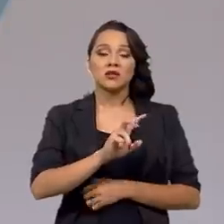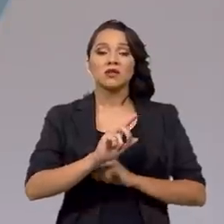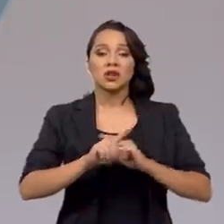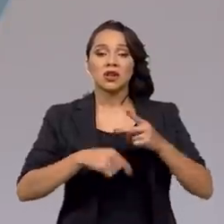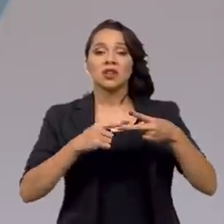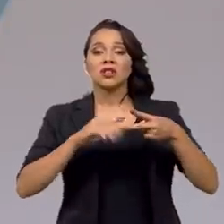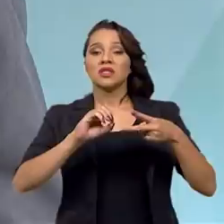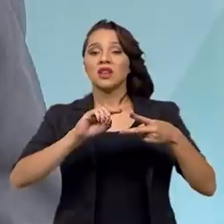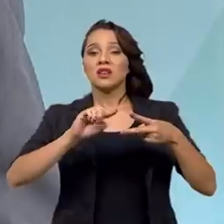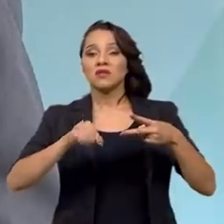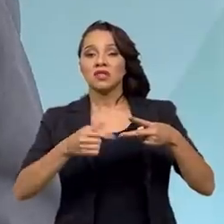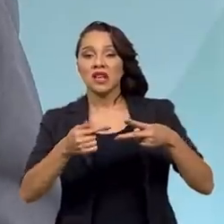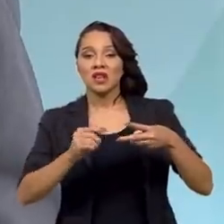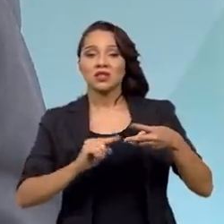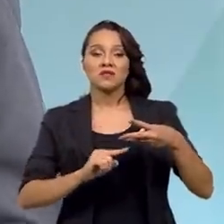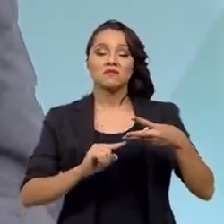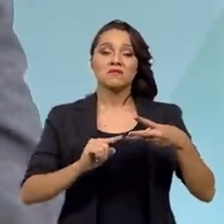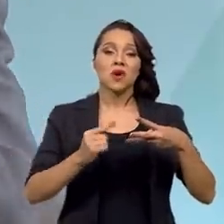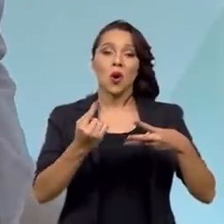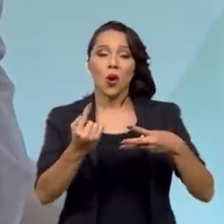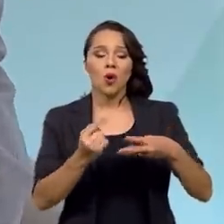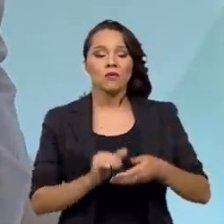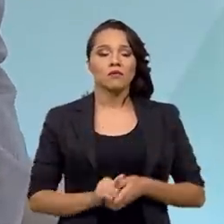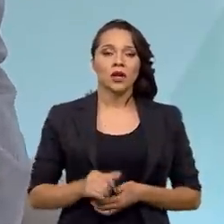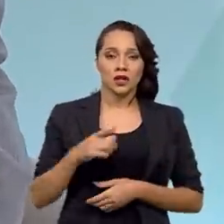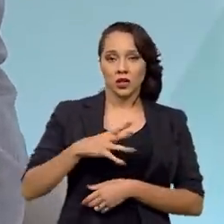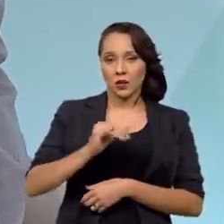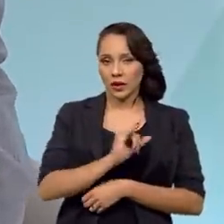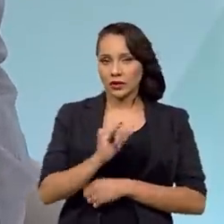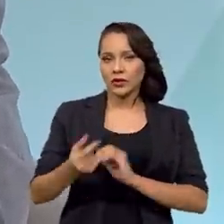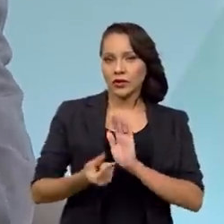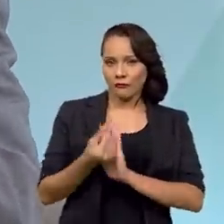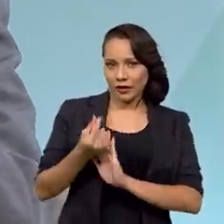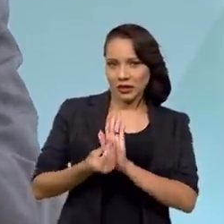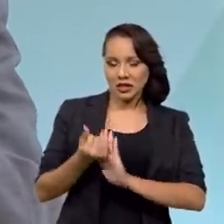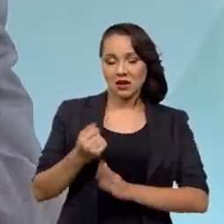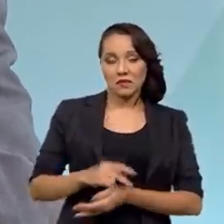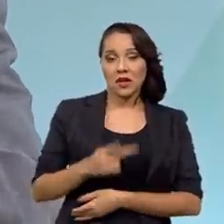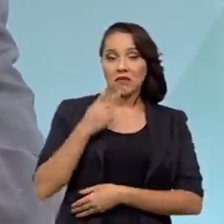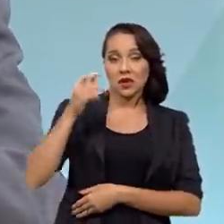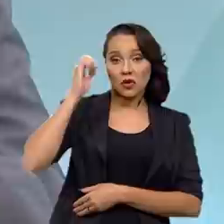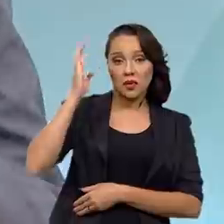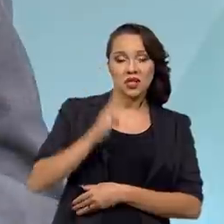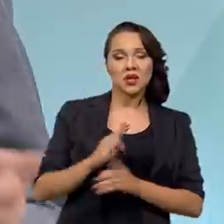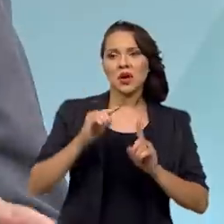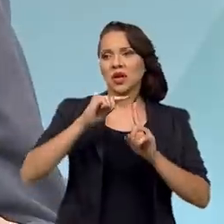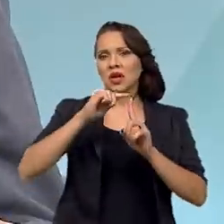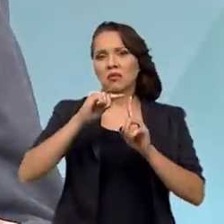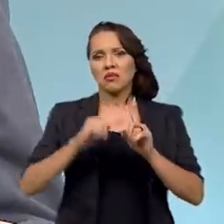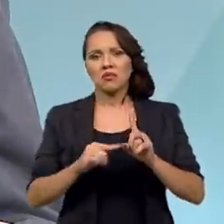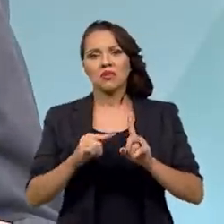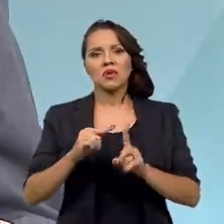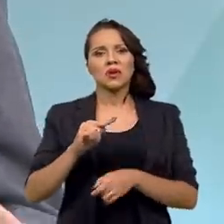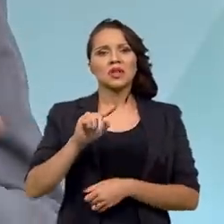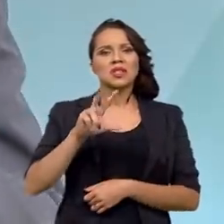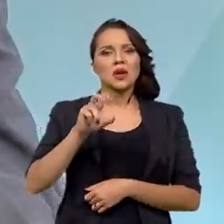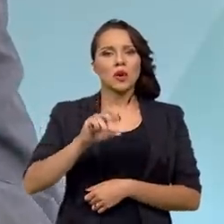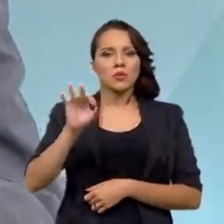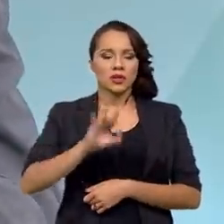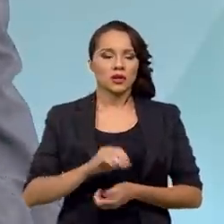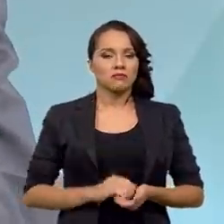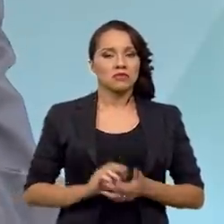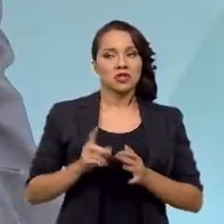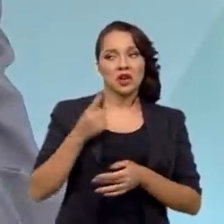estar em 0,7%, depois em 1%. Tinha uma instituição financeira que estava dizendo que o Brasil ia cair em 0,5%. Já